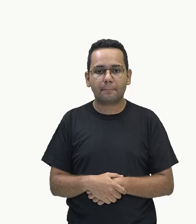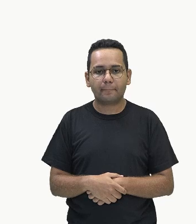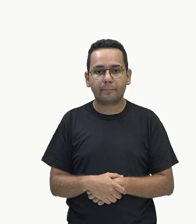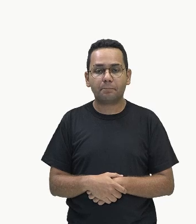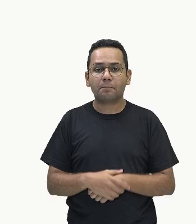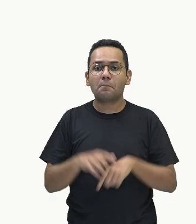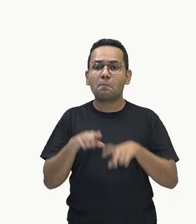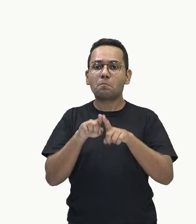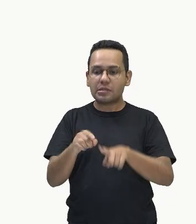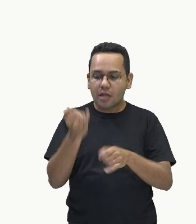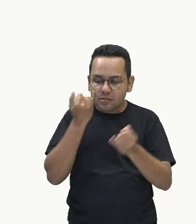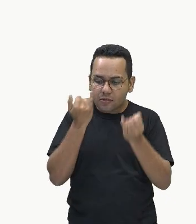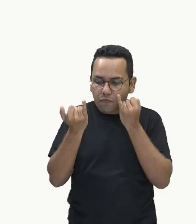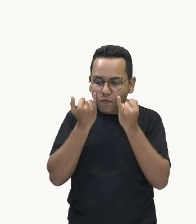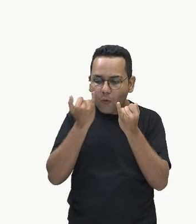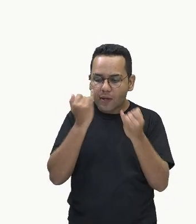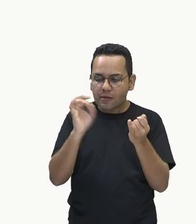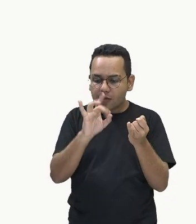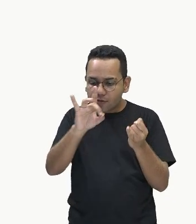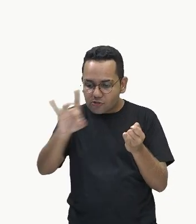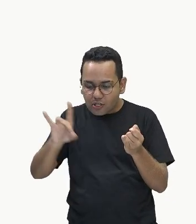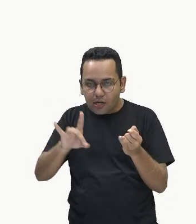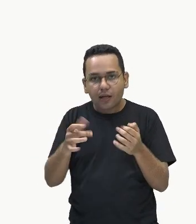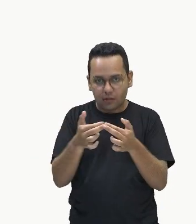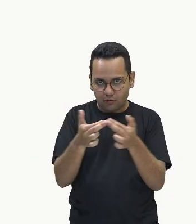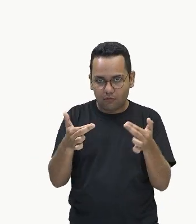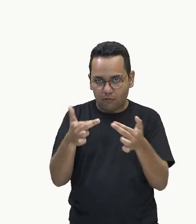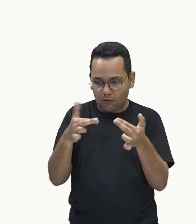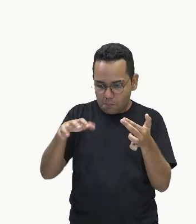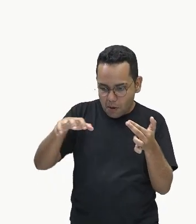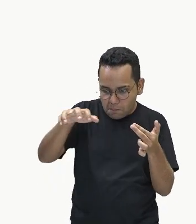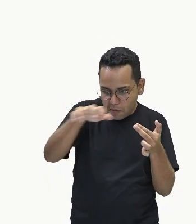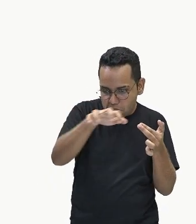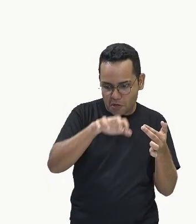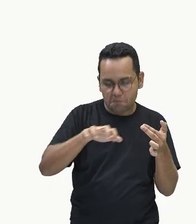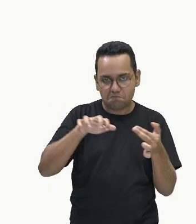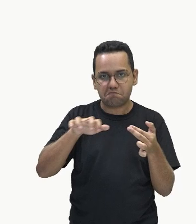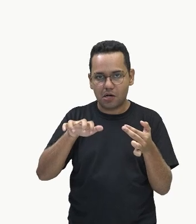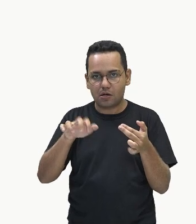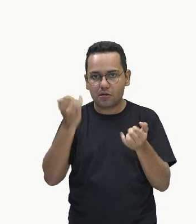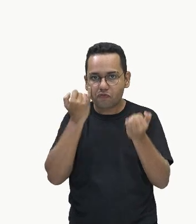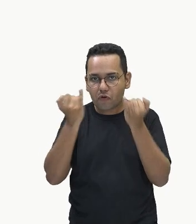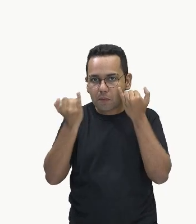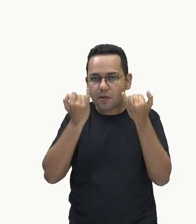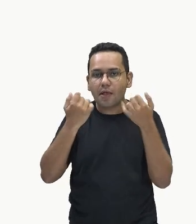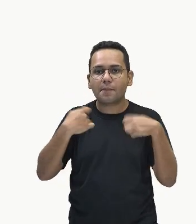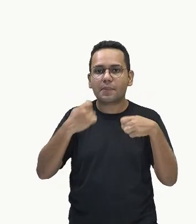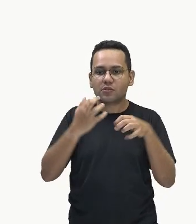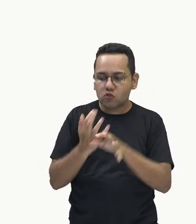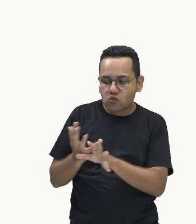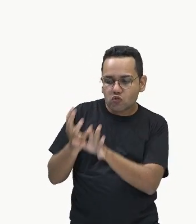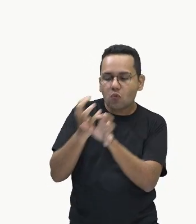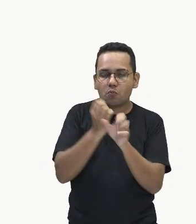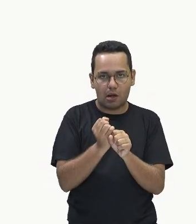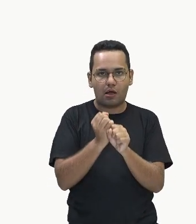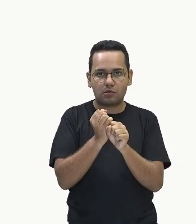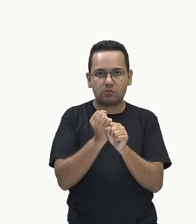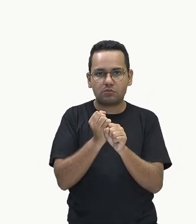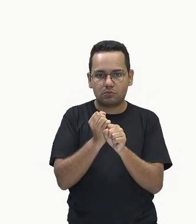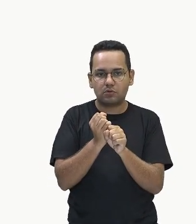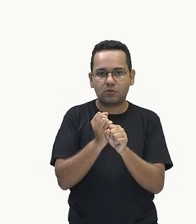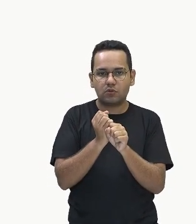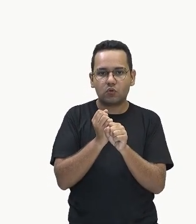soma, tá, de todos os setores, ou seja, de cada pedacinho da pizza, ele vai ter que,